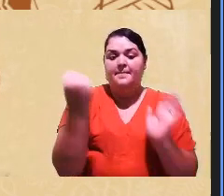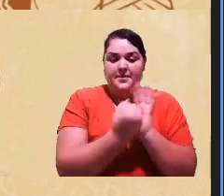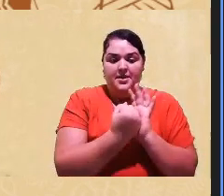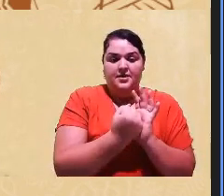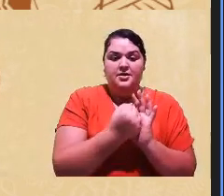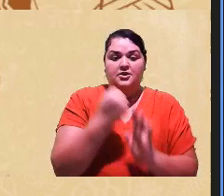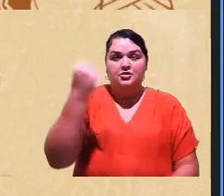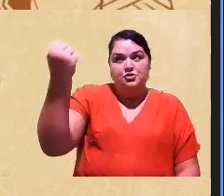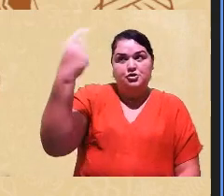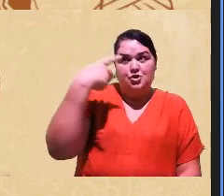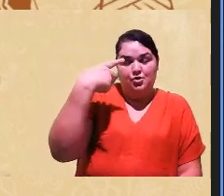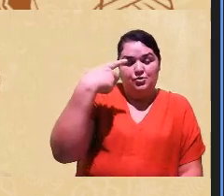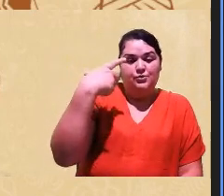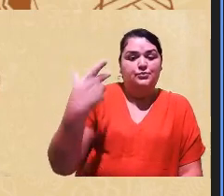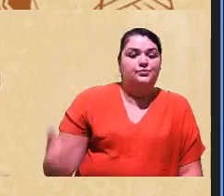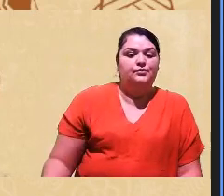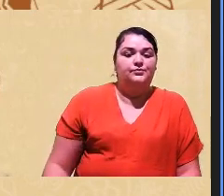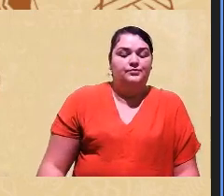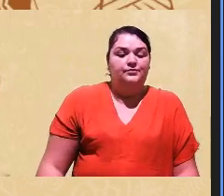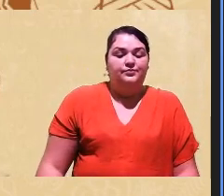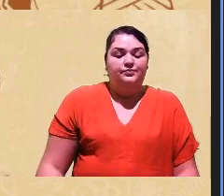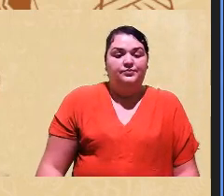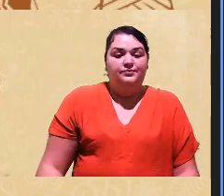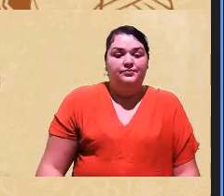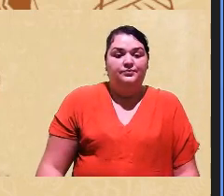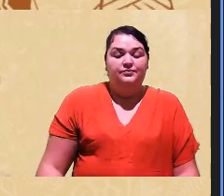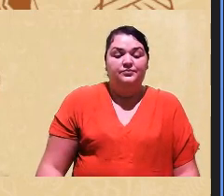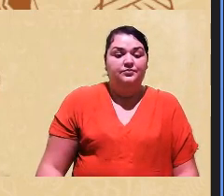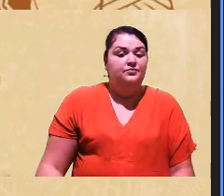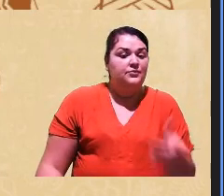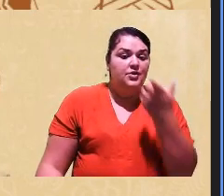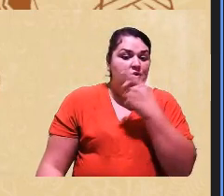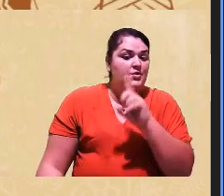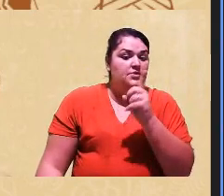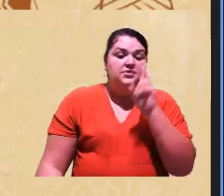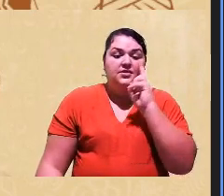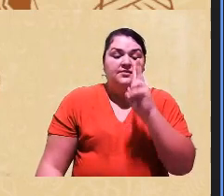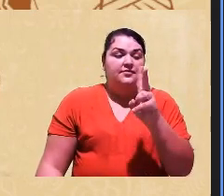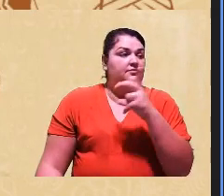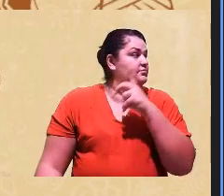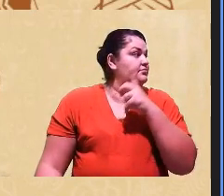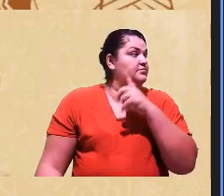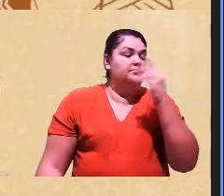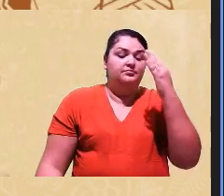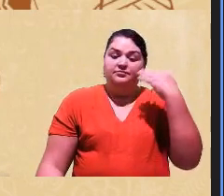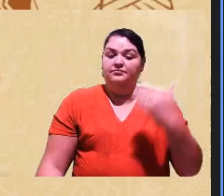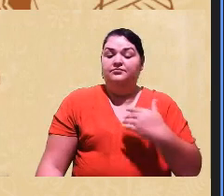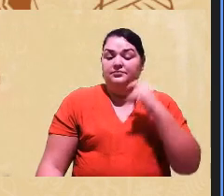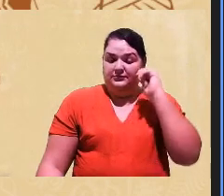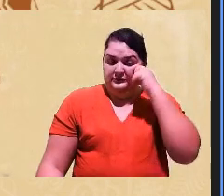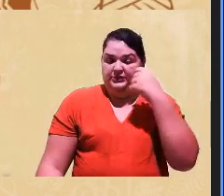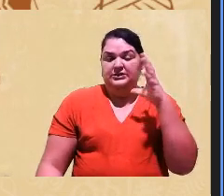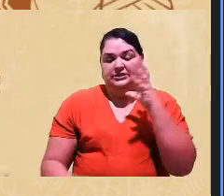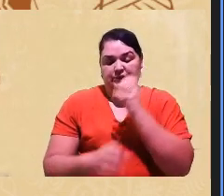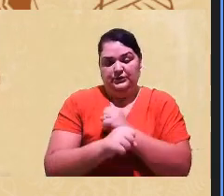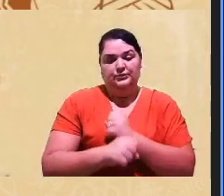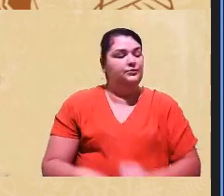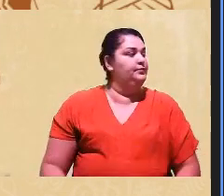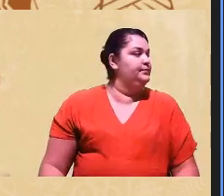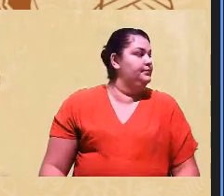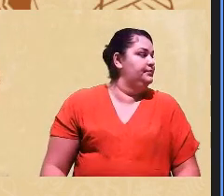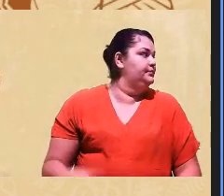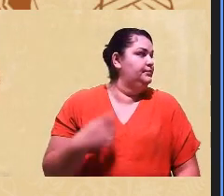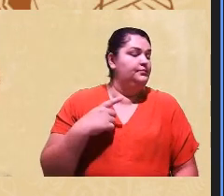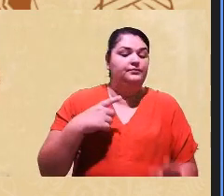sol e que não a gente não consegue ver tantos traços negróis e isso na banca gera